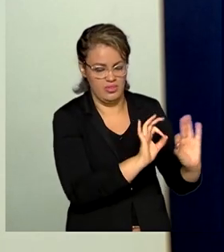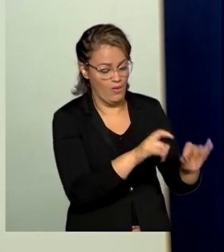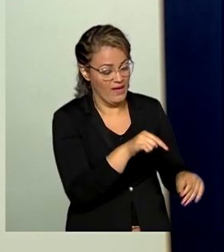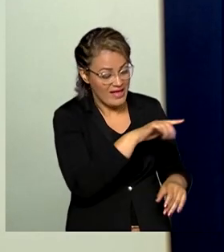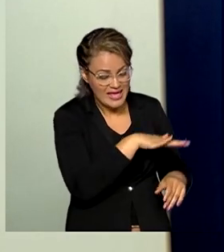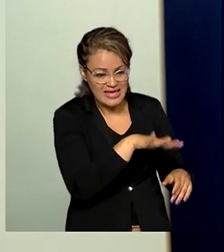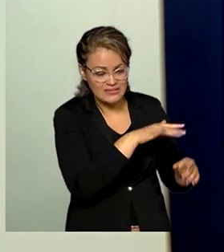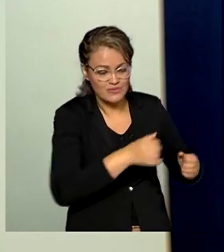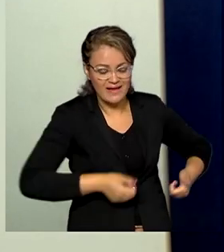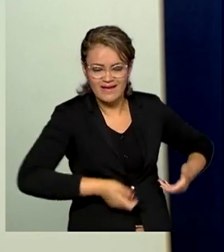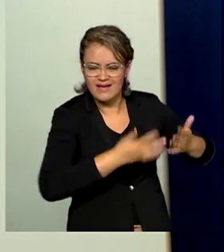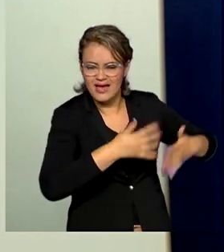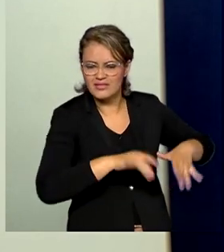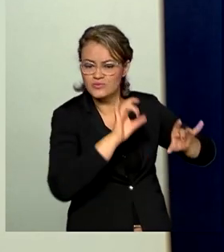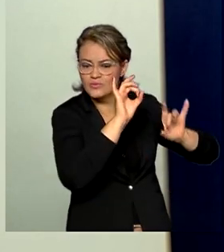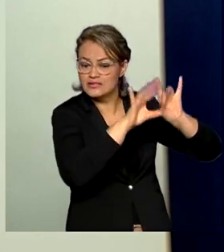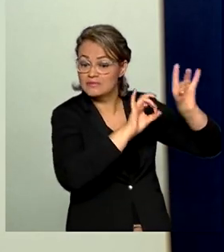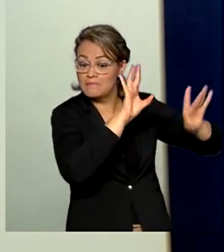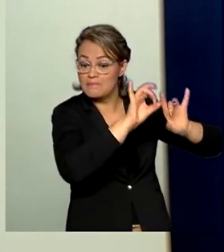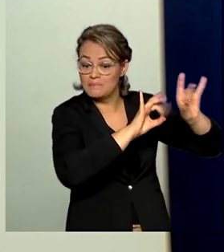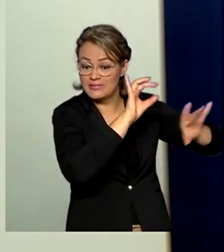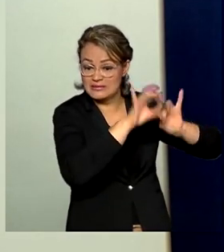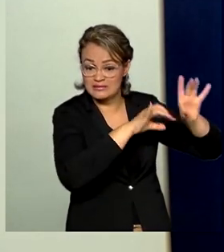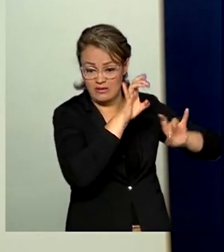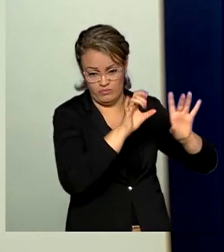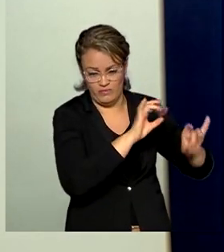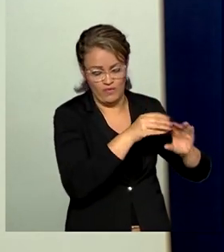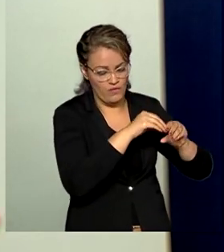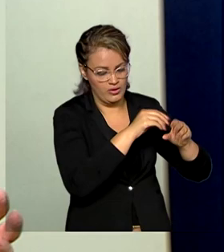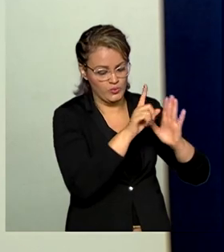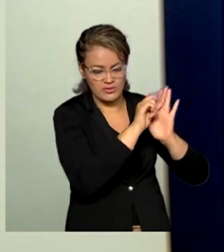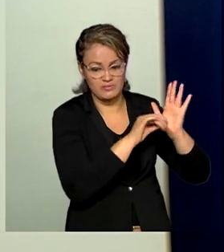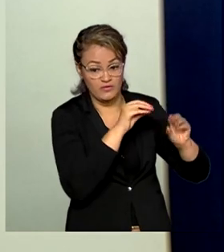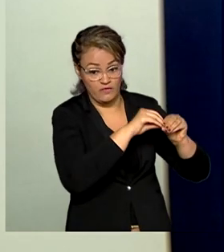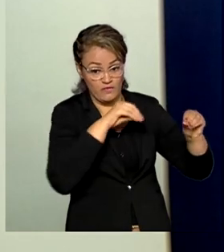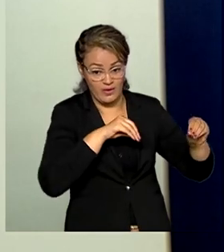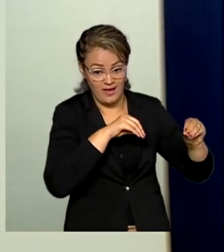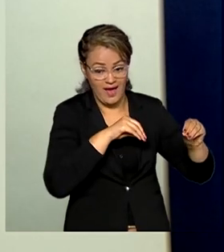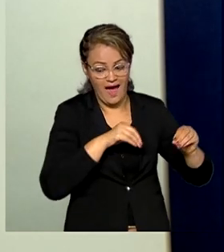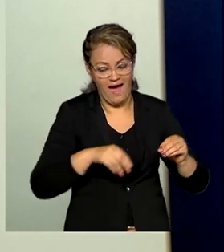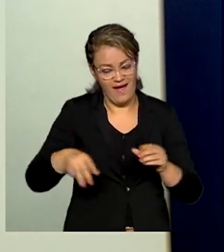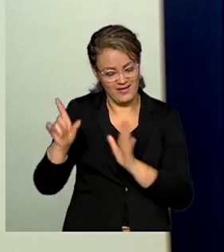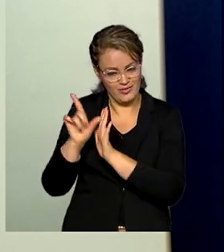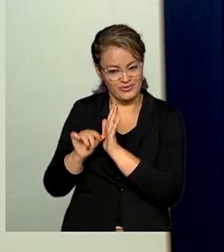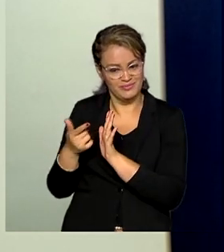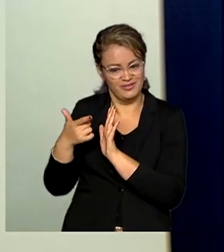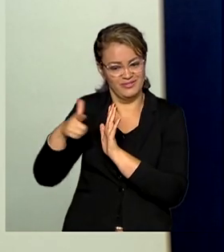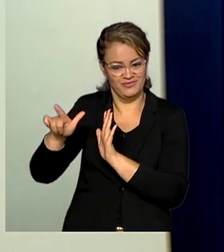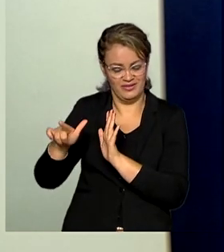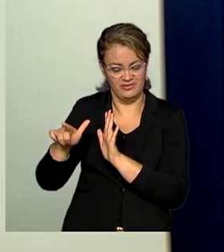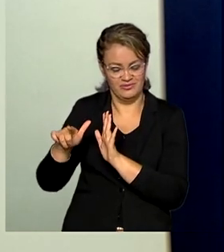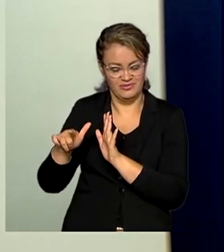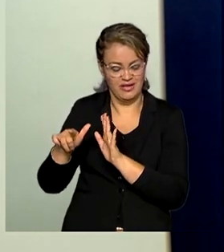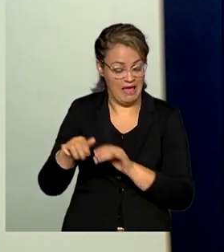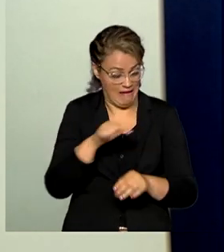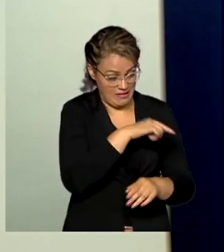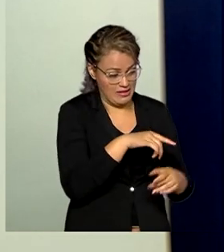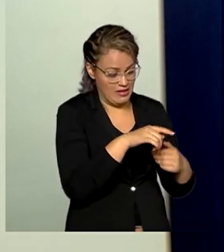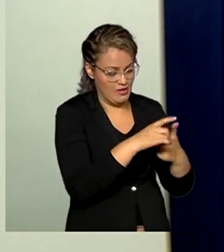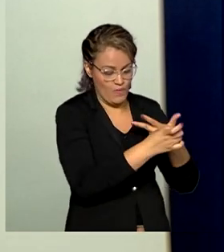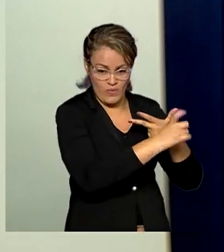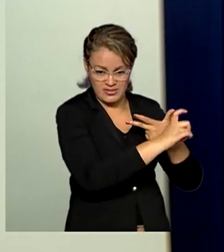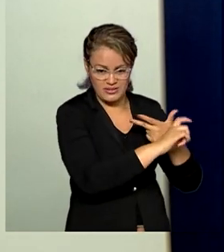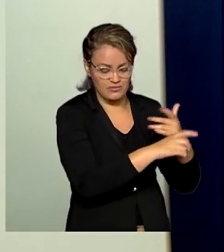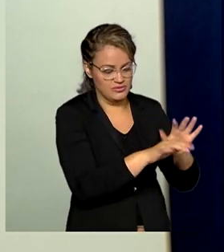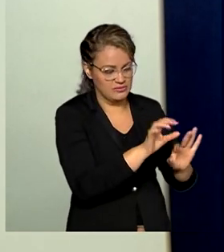como gastos extra-orçamentários, o que dá uma grande margem de manobra ao Poder Executivo. E,